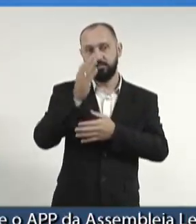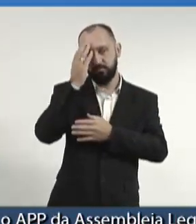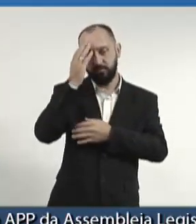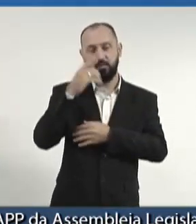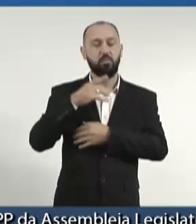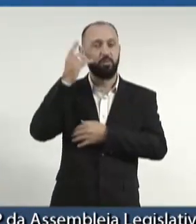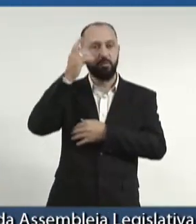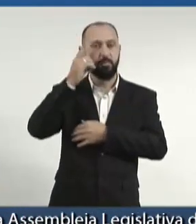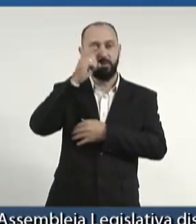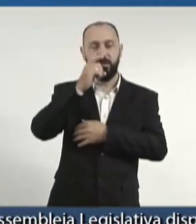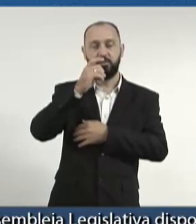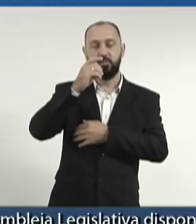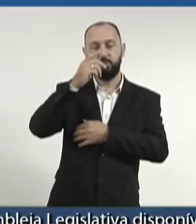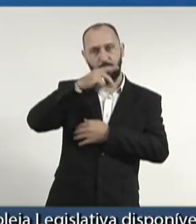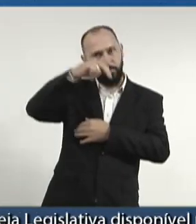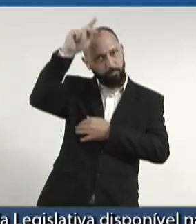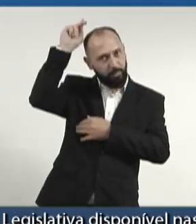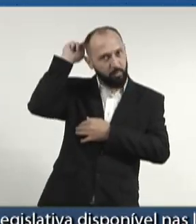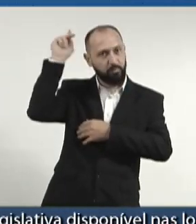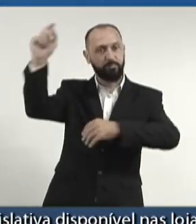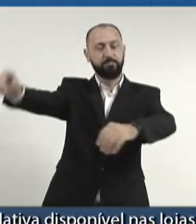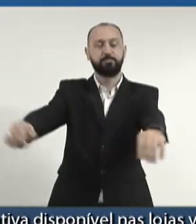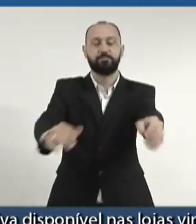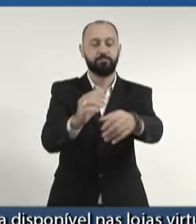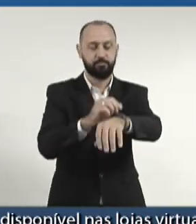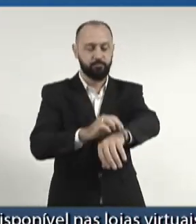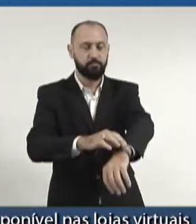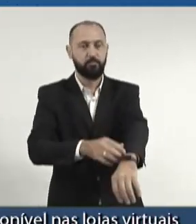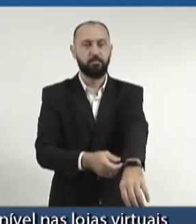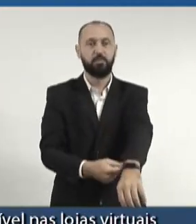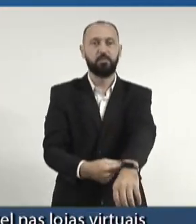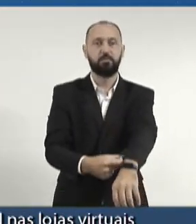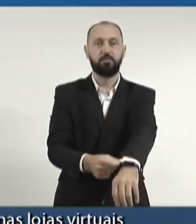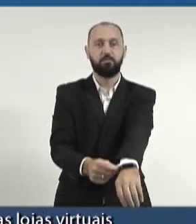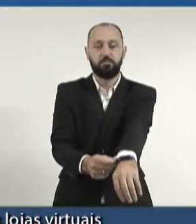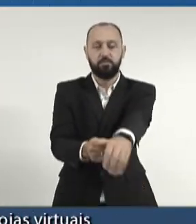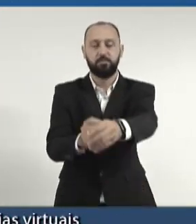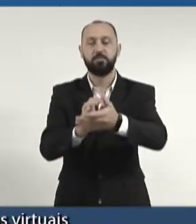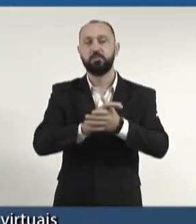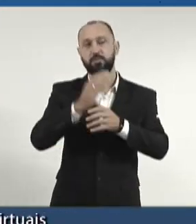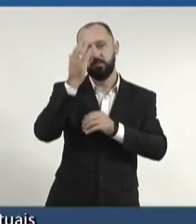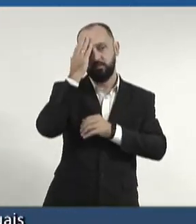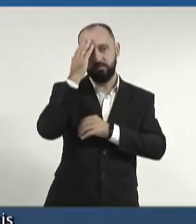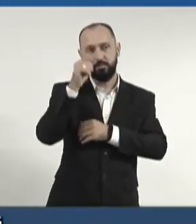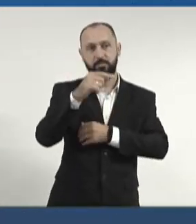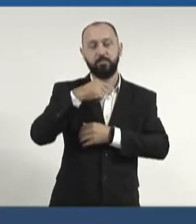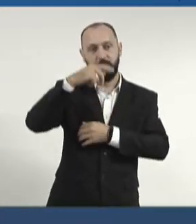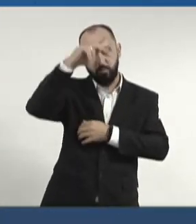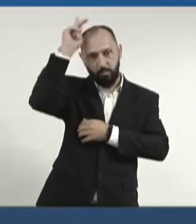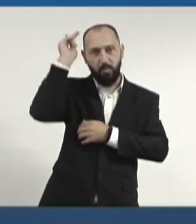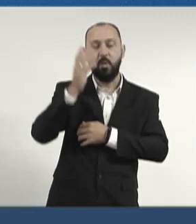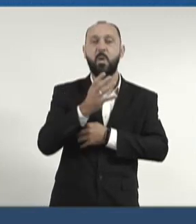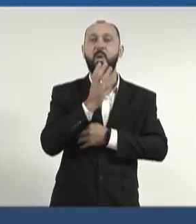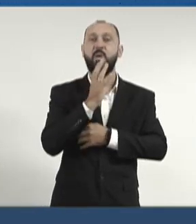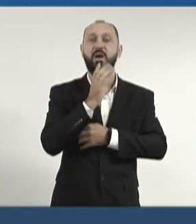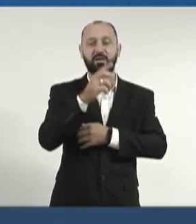deputado Paulo Correia, mas também reconhecer que o Paulo conhece a história.